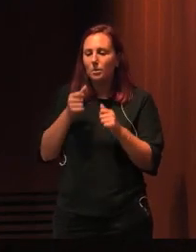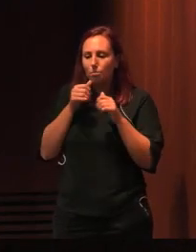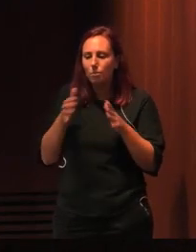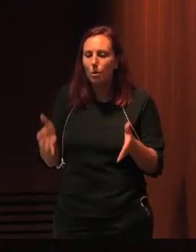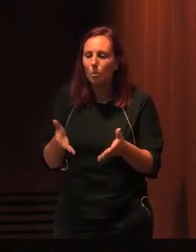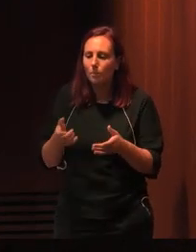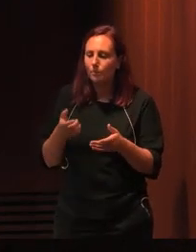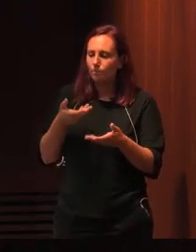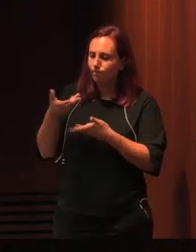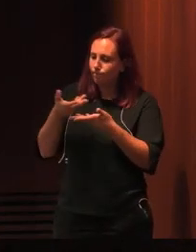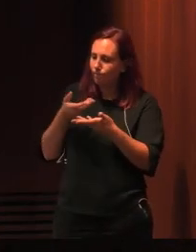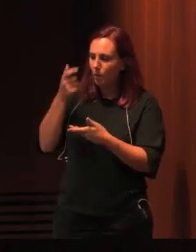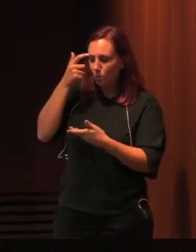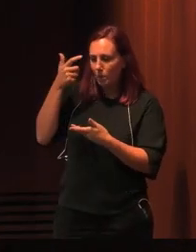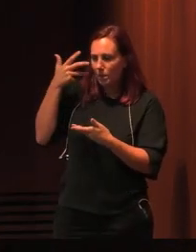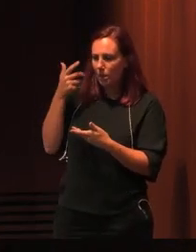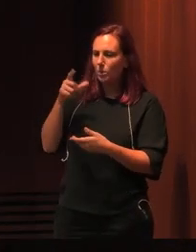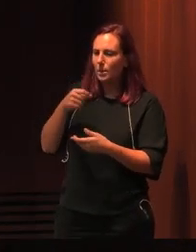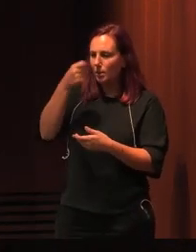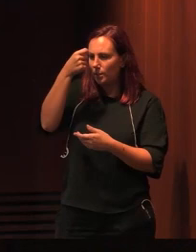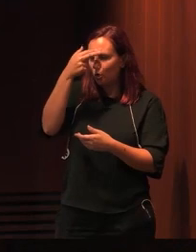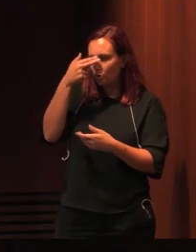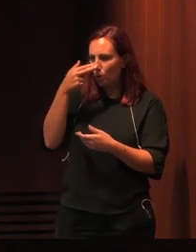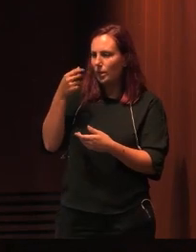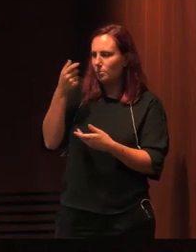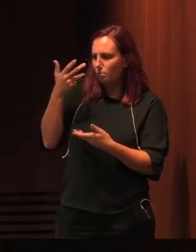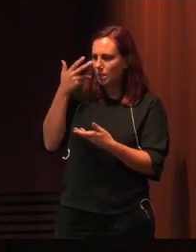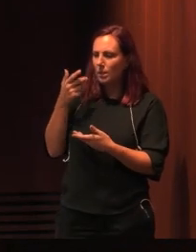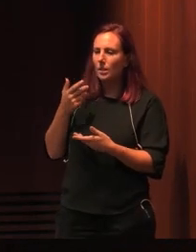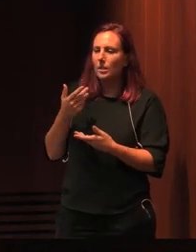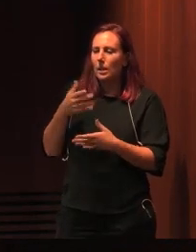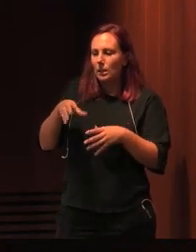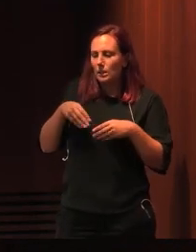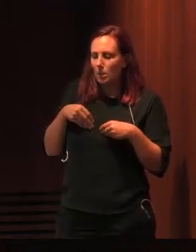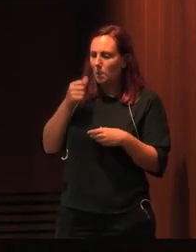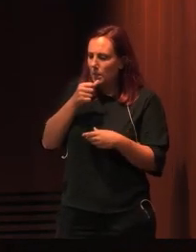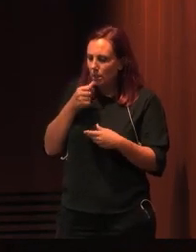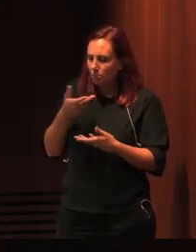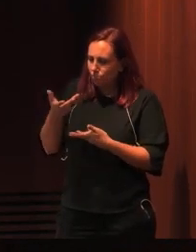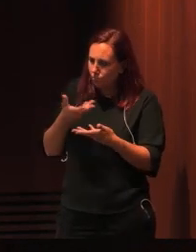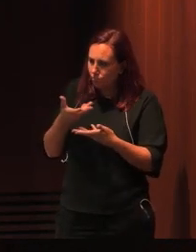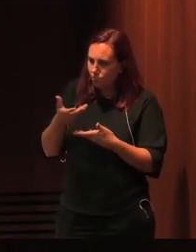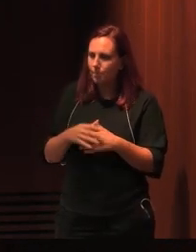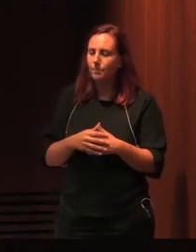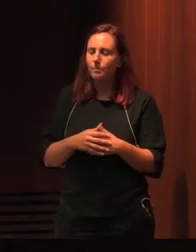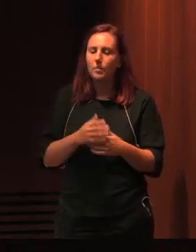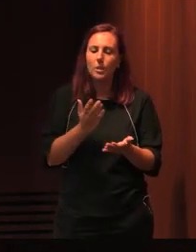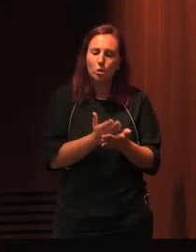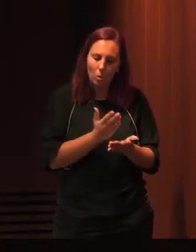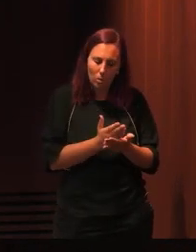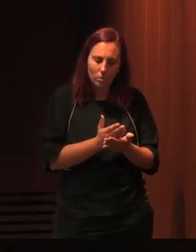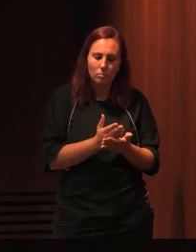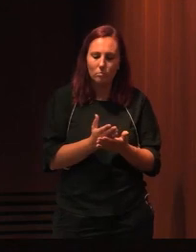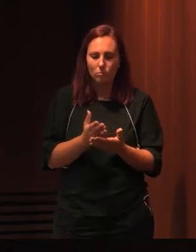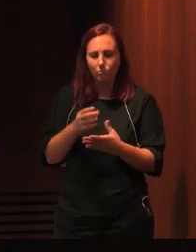do outro e da sua história, a tolerância e a empatia. Temos na escola e com a escola